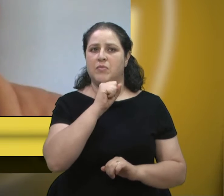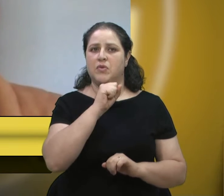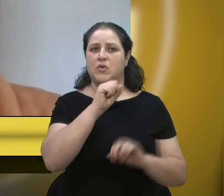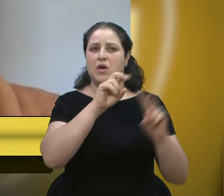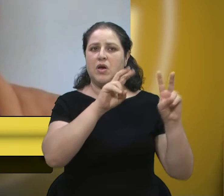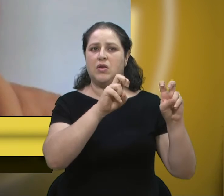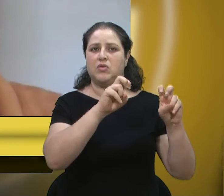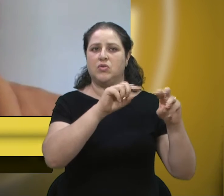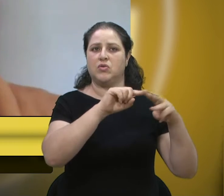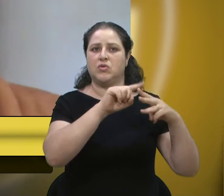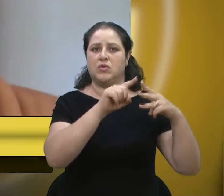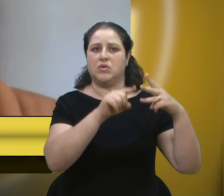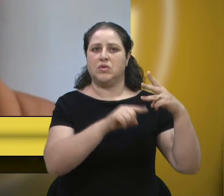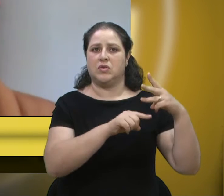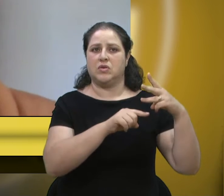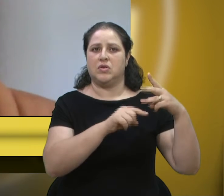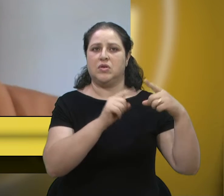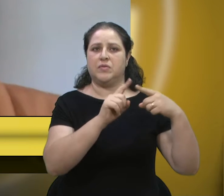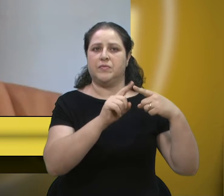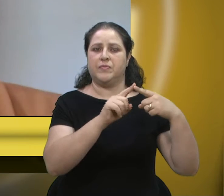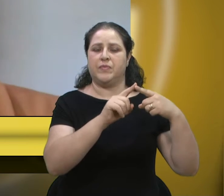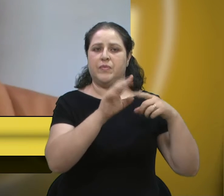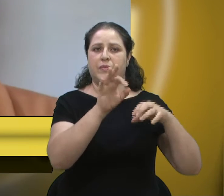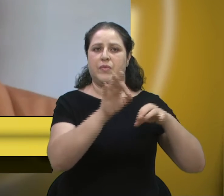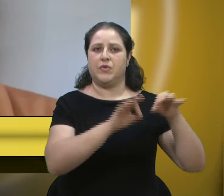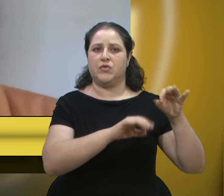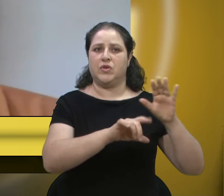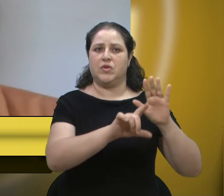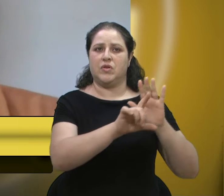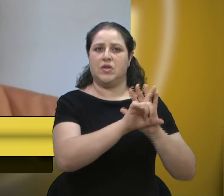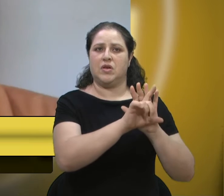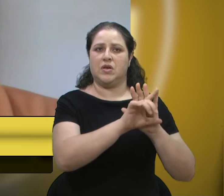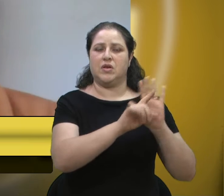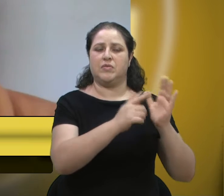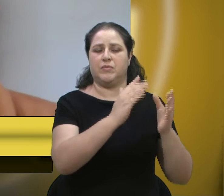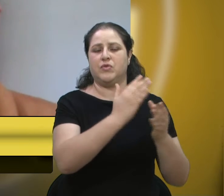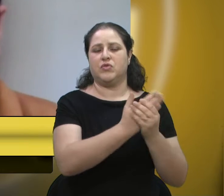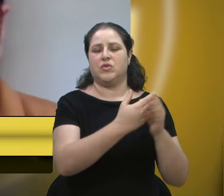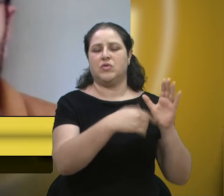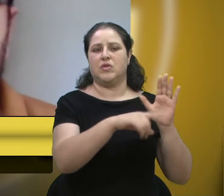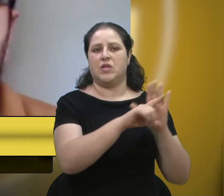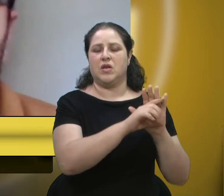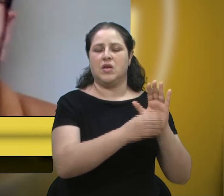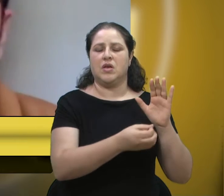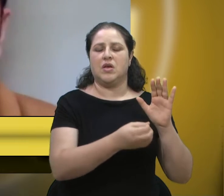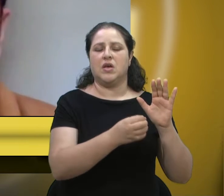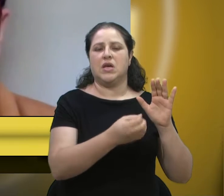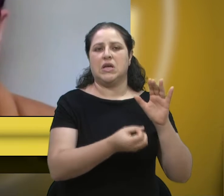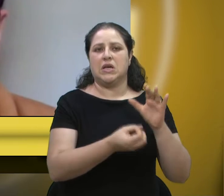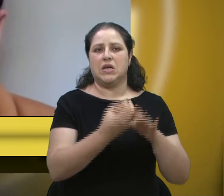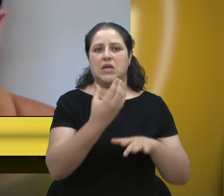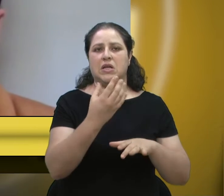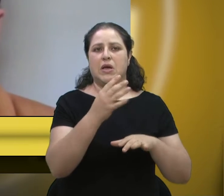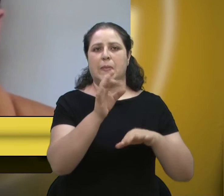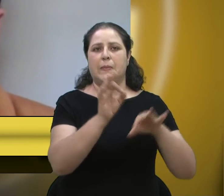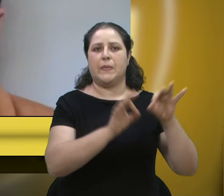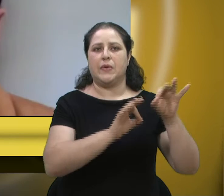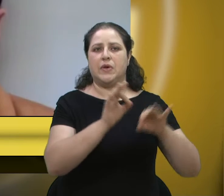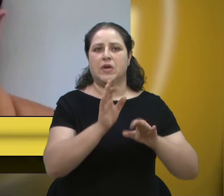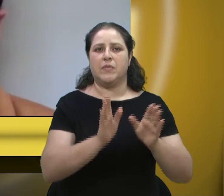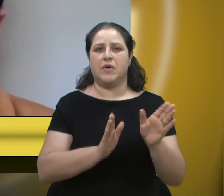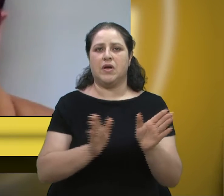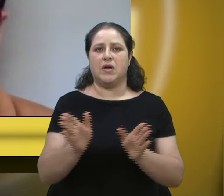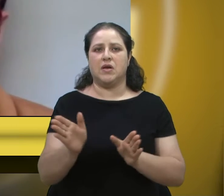projeto de lei que nós apresentamos e um projeto de lei que cria um programa de acesso